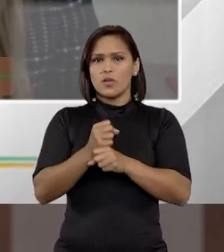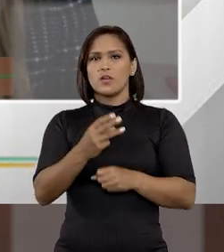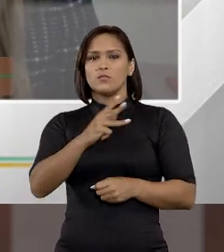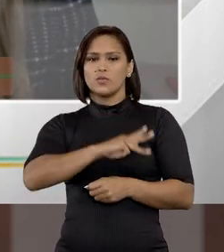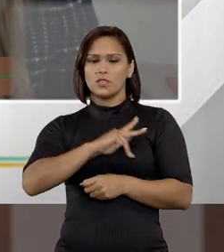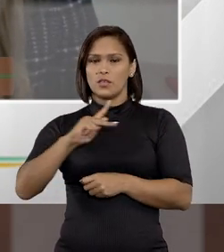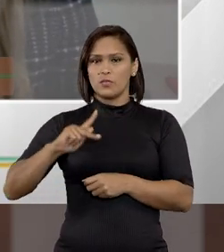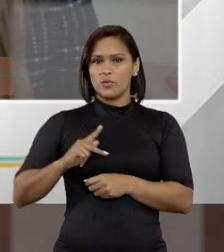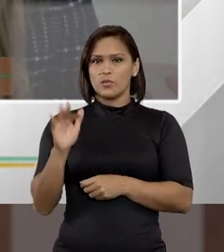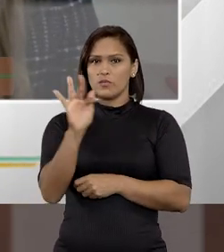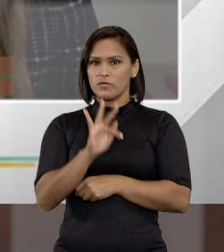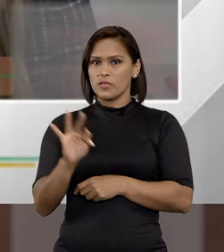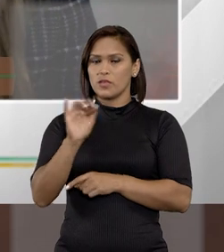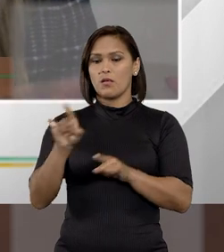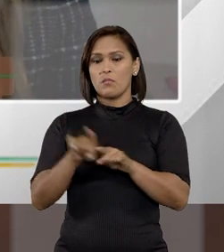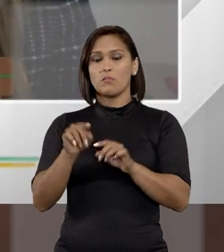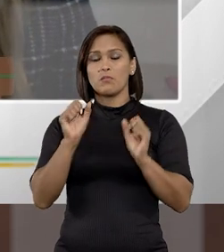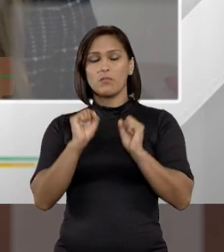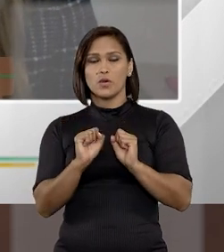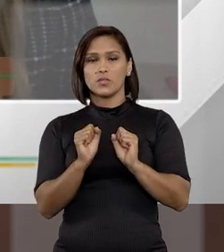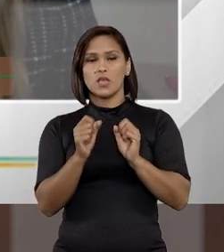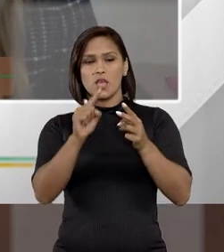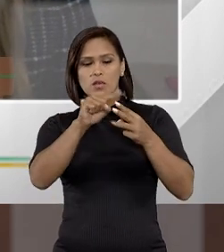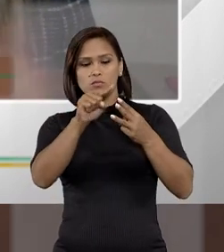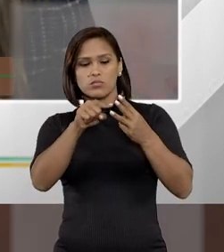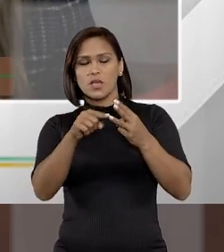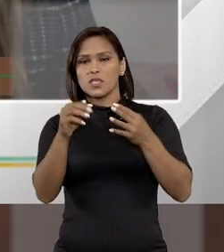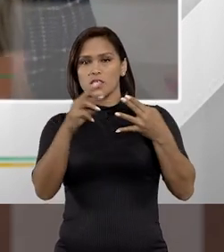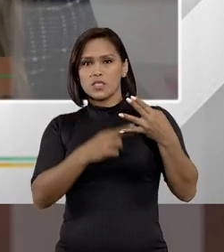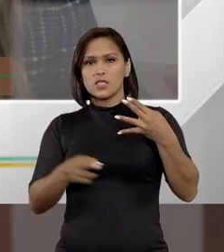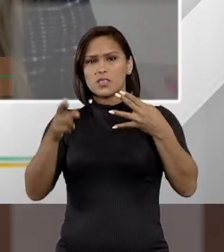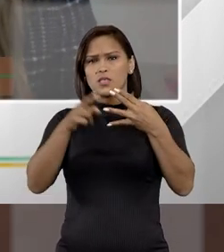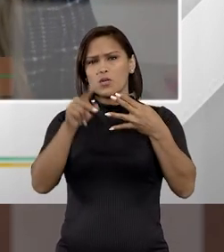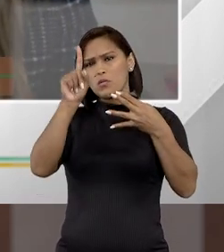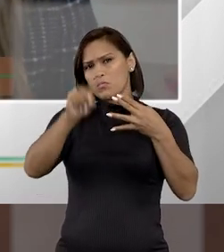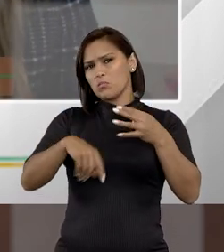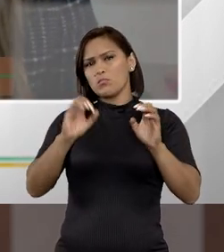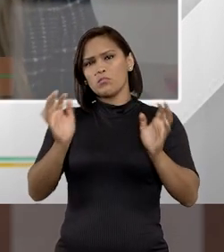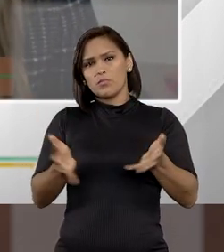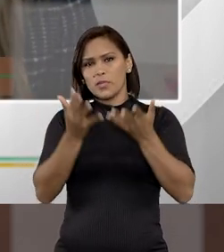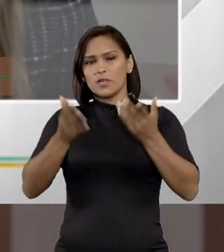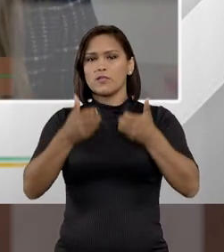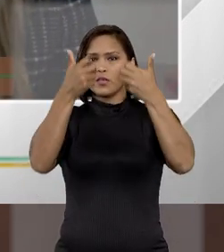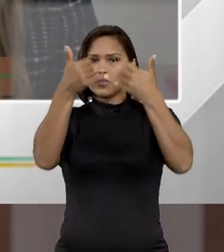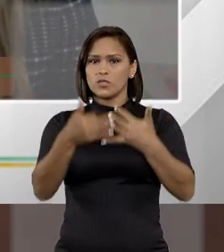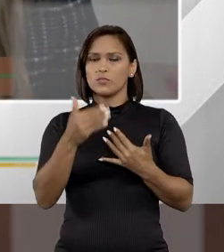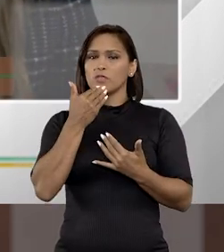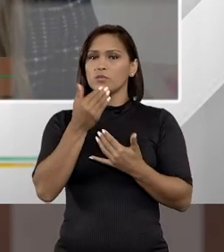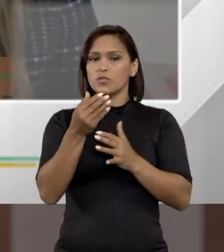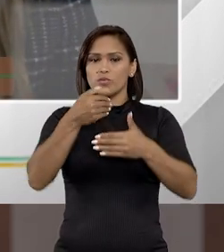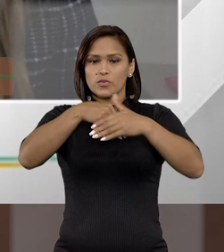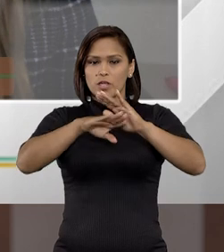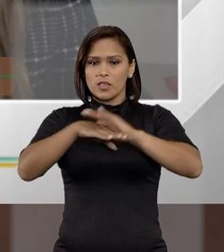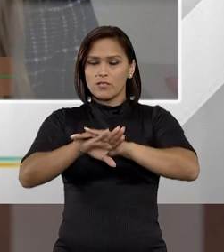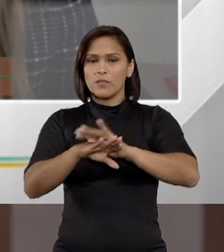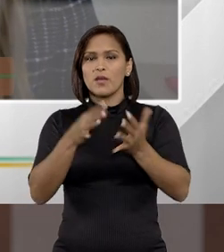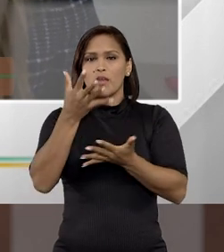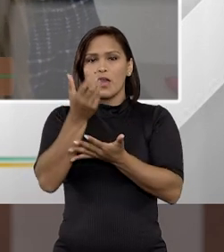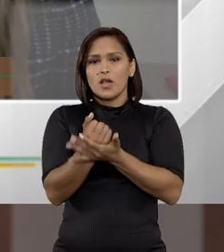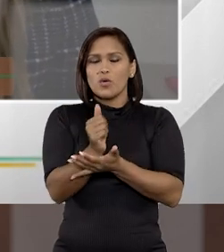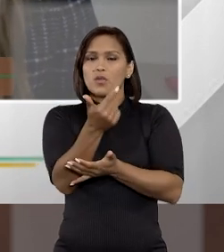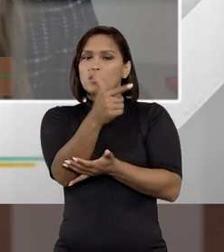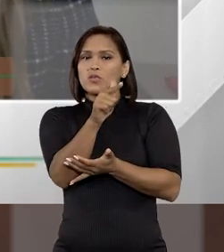do Ministério Público Federal, para que aí, essa segunda instância, vamos dizer assim, se manifeste sobre esse pedido de arquivamento,